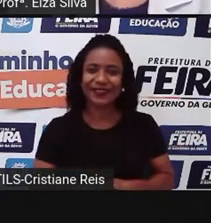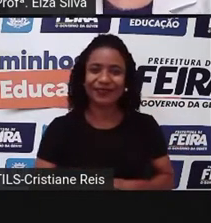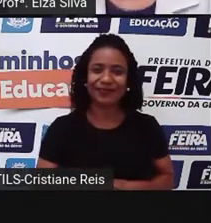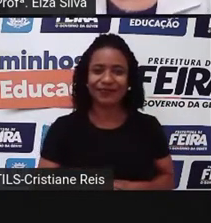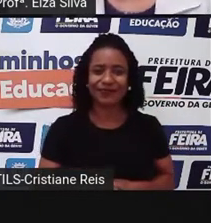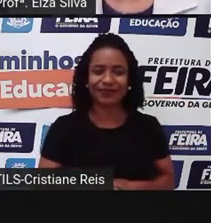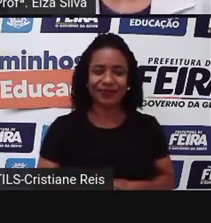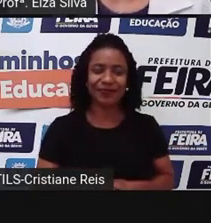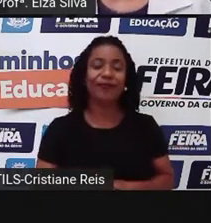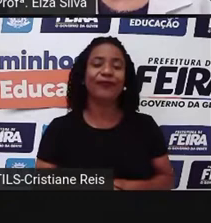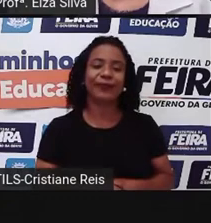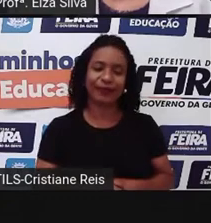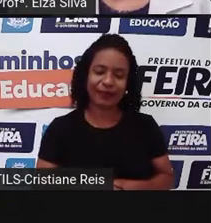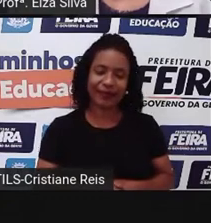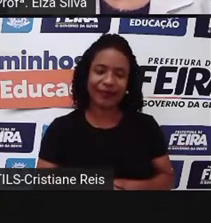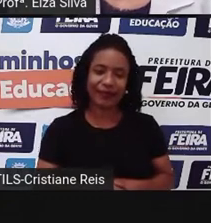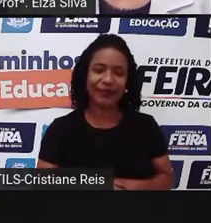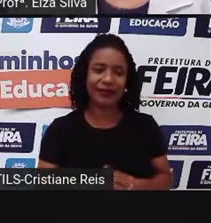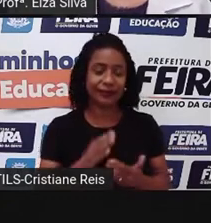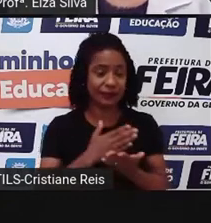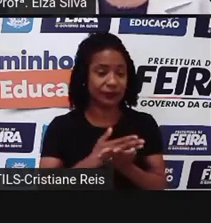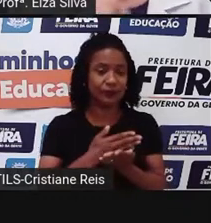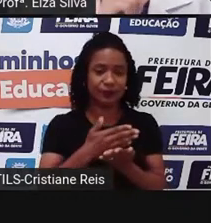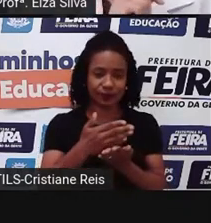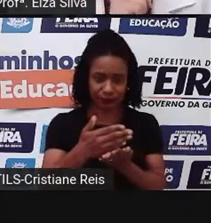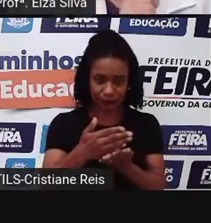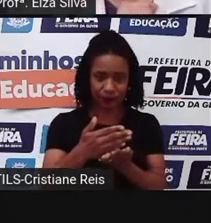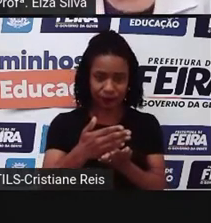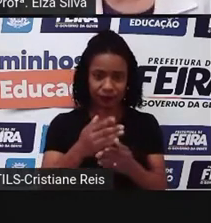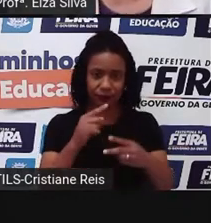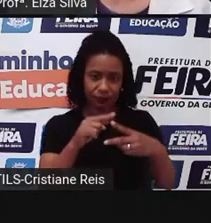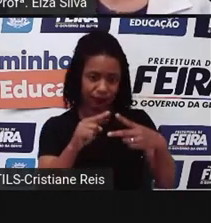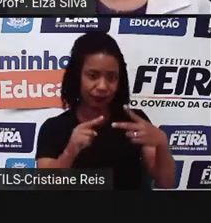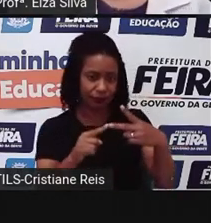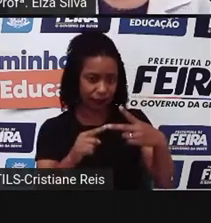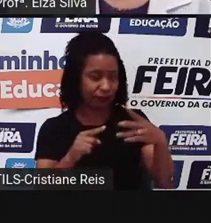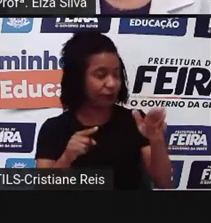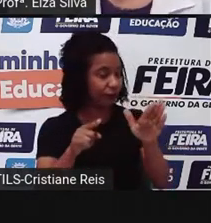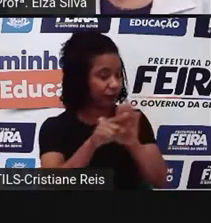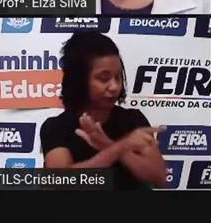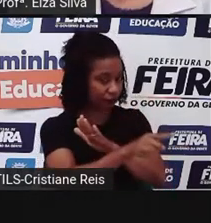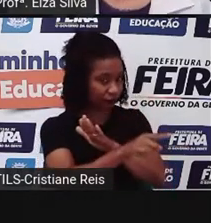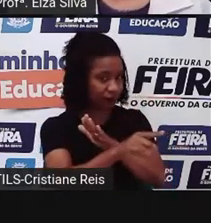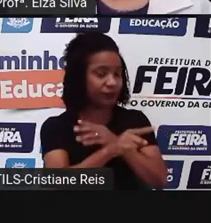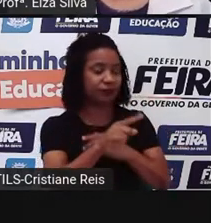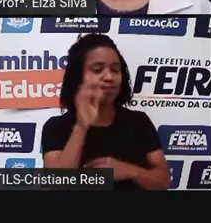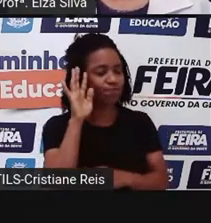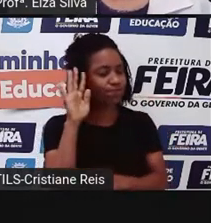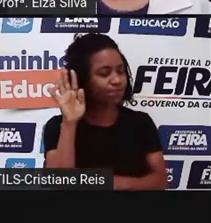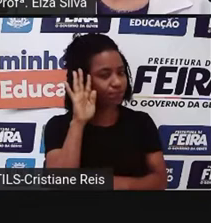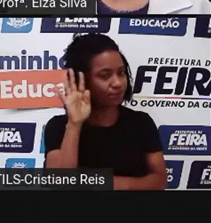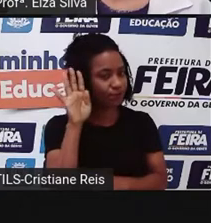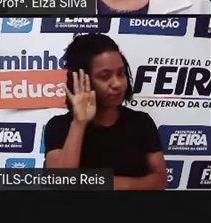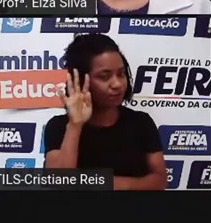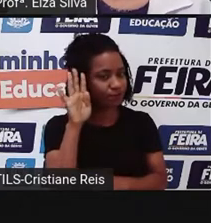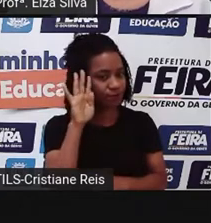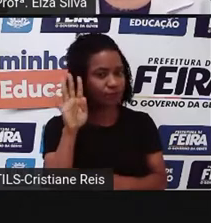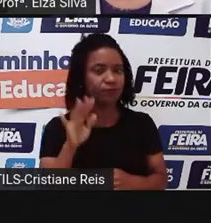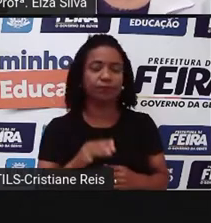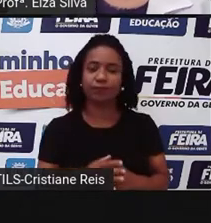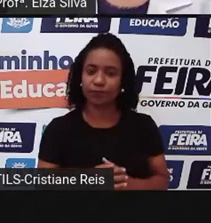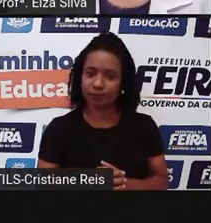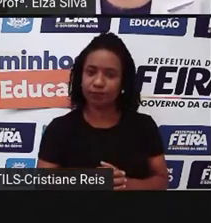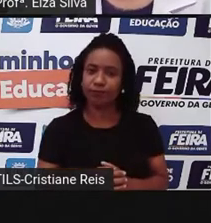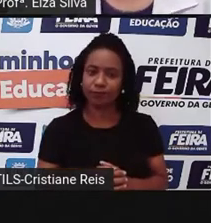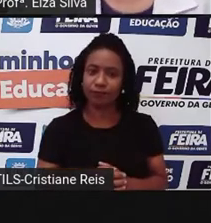Então, para começar, eu gostaria de fazer duas perguntas para você. Number one. What